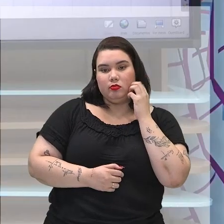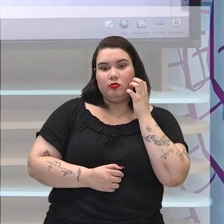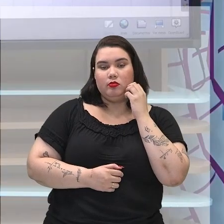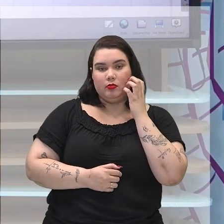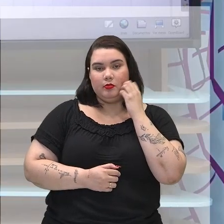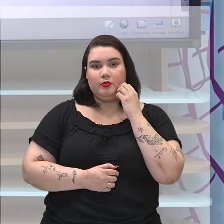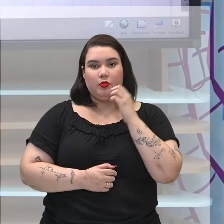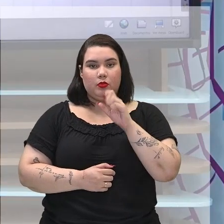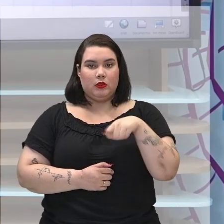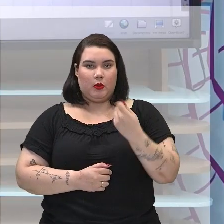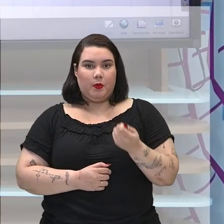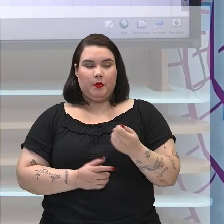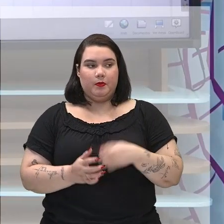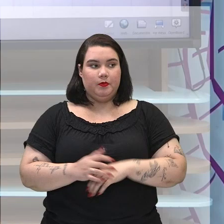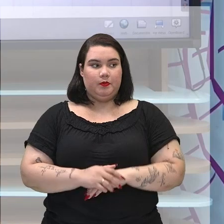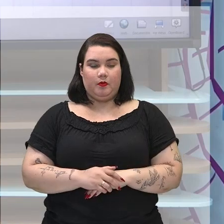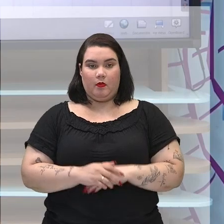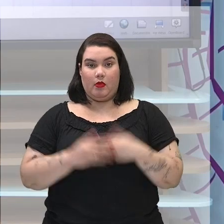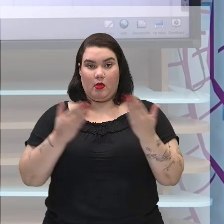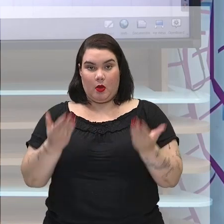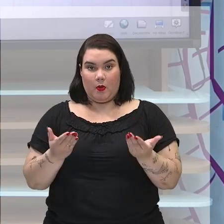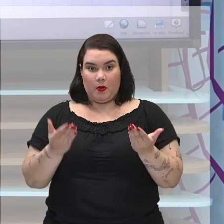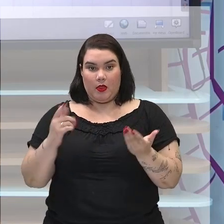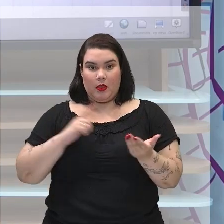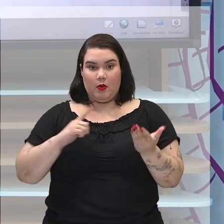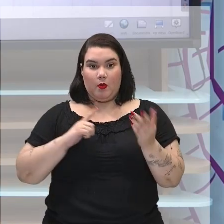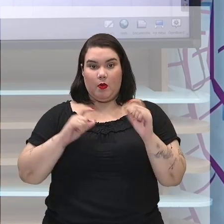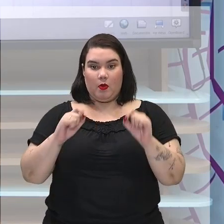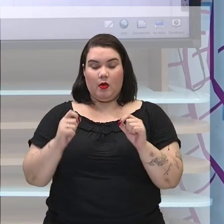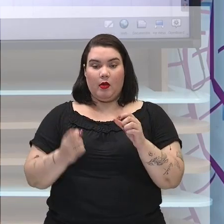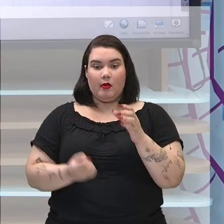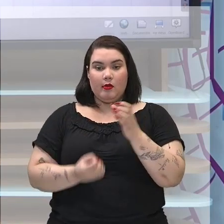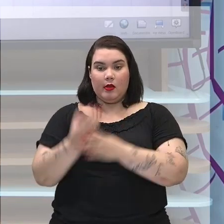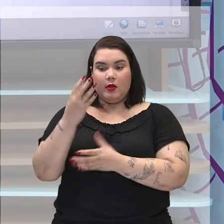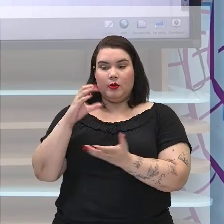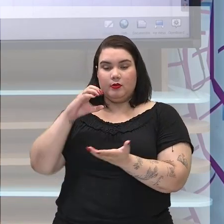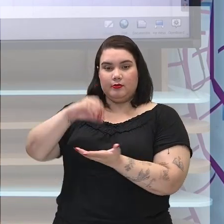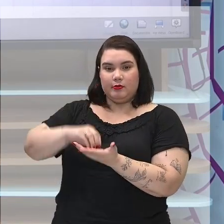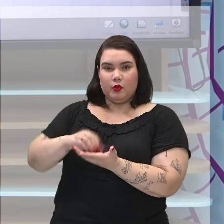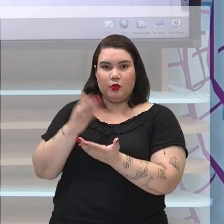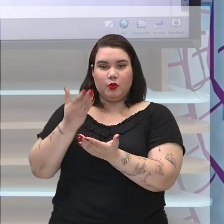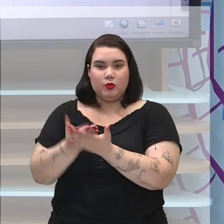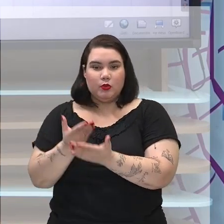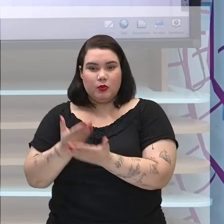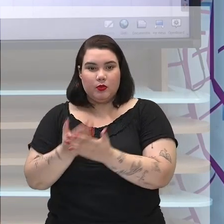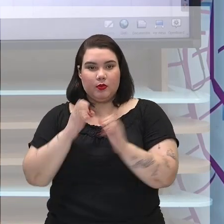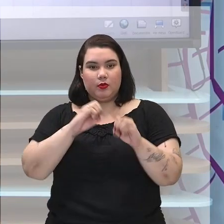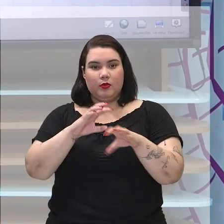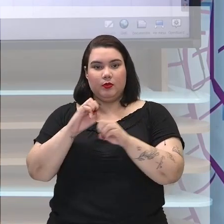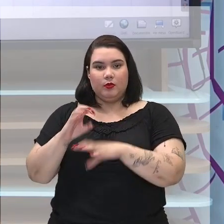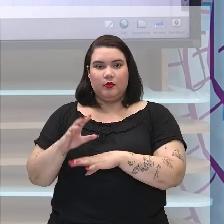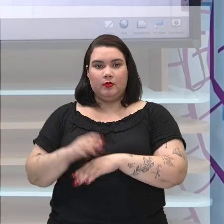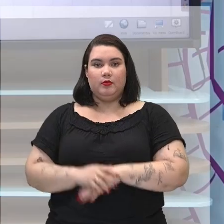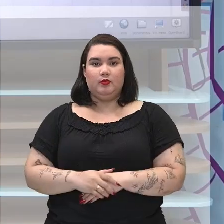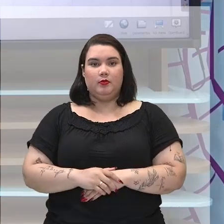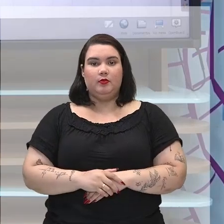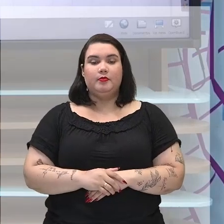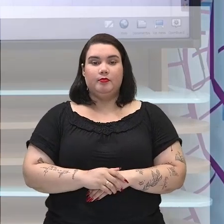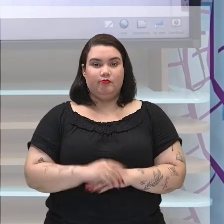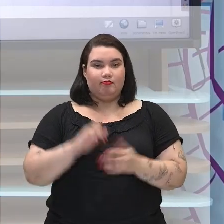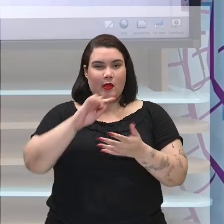dentro do território brasileiro, além de instituições de ensino, como Biblioteca Real,